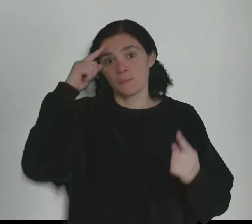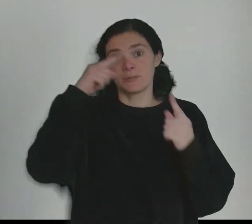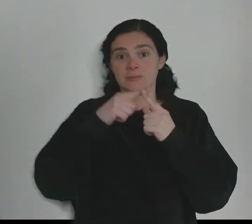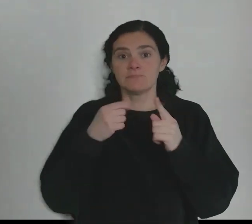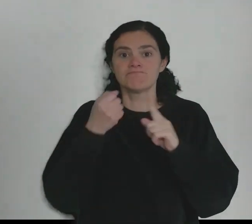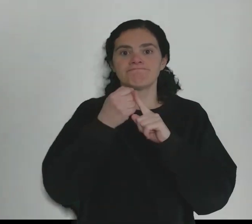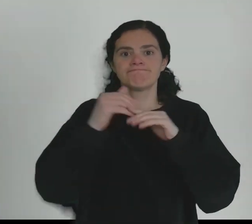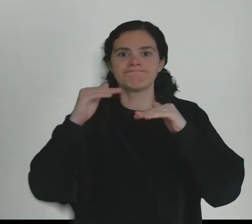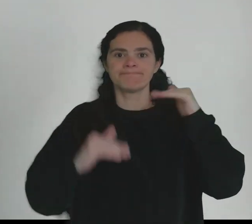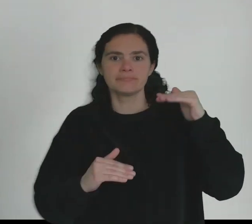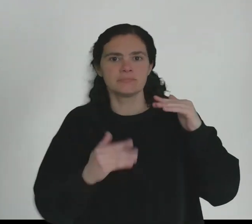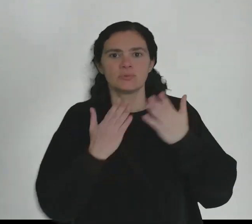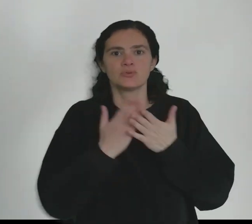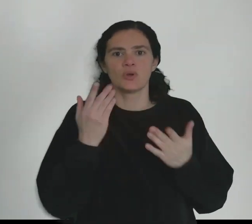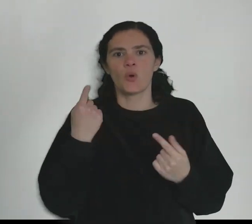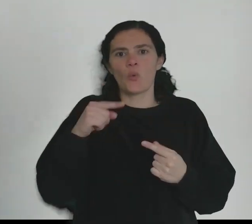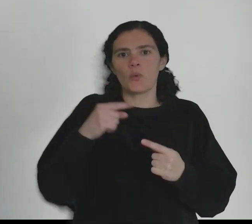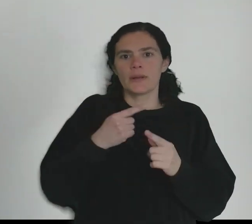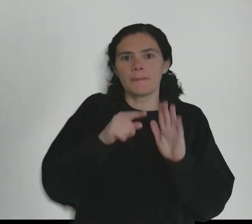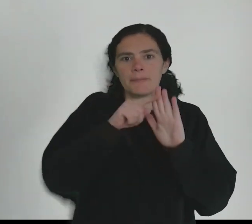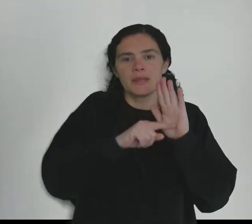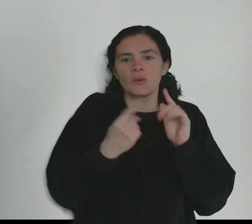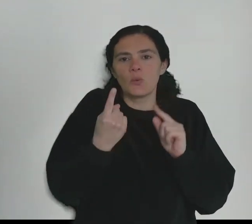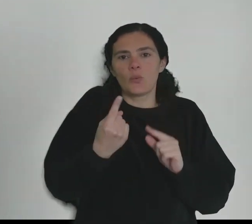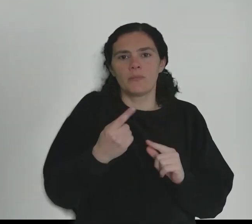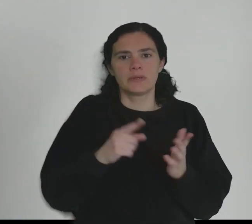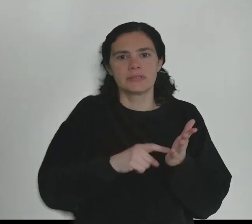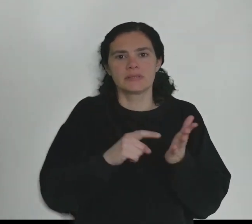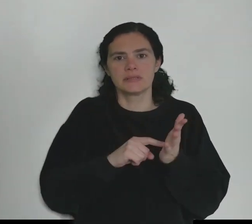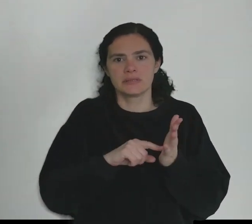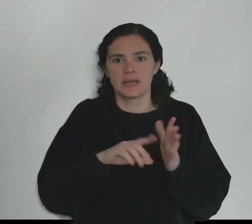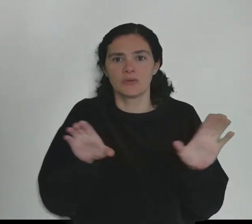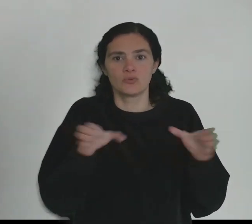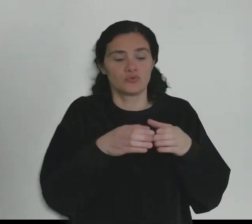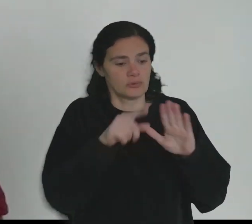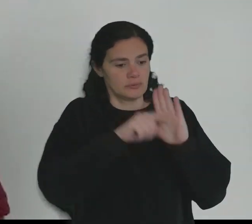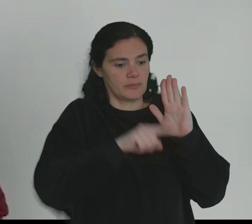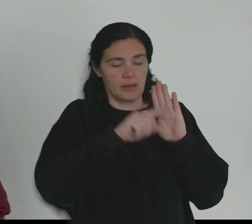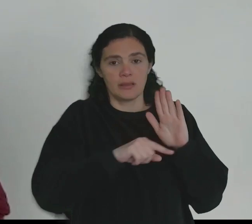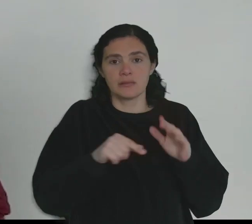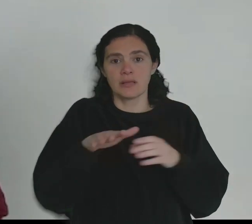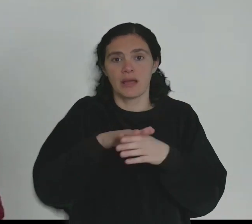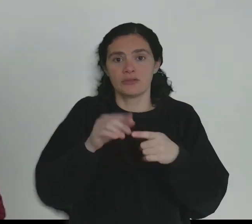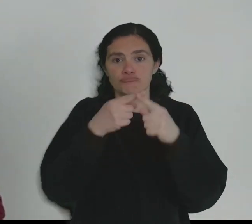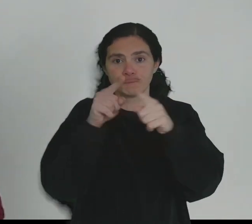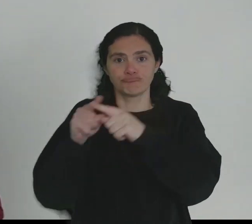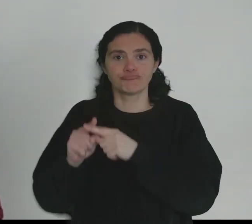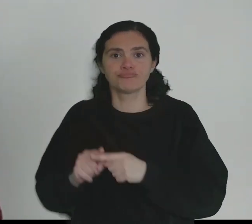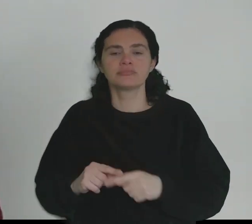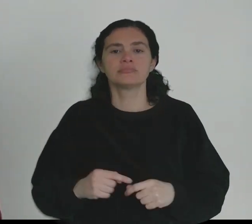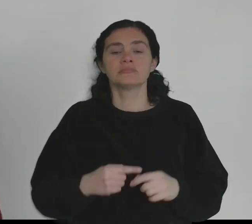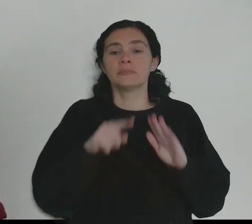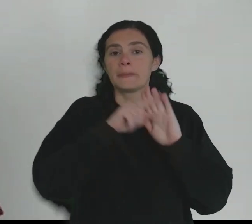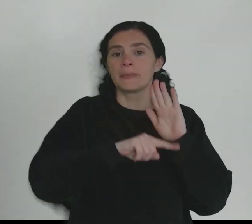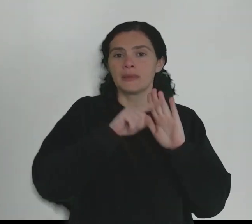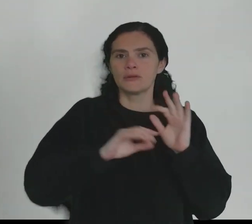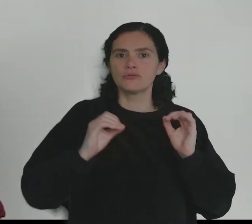Para combater a desigualdade não basta uma única medida, é necessário um conjunto de medidas em diferentes domínios,